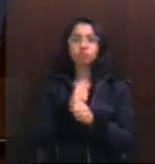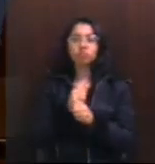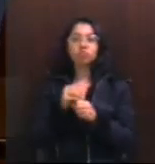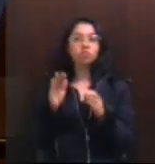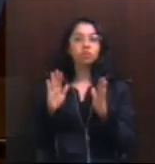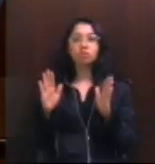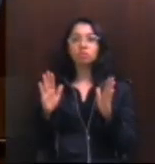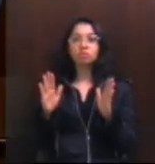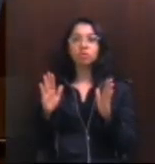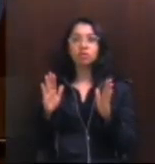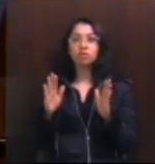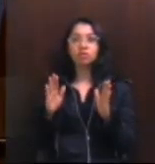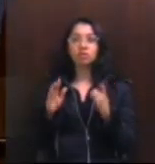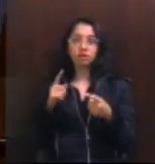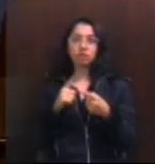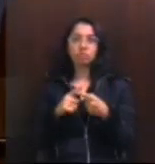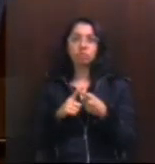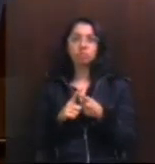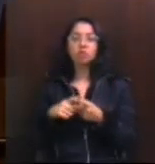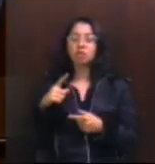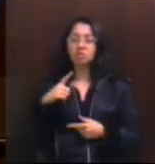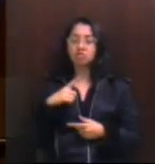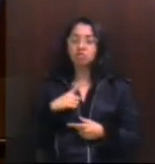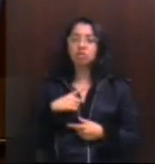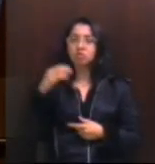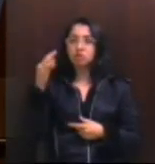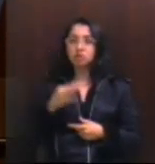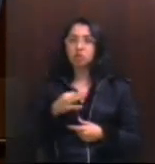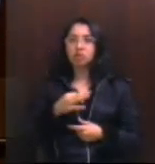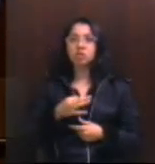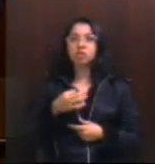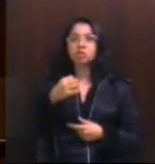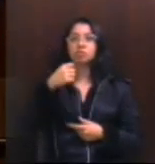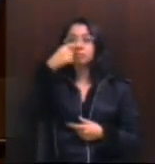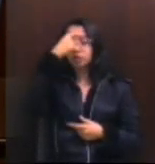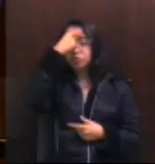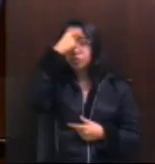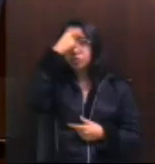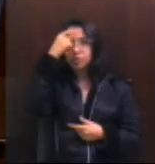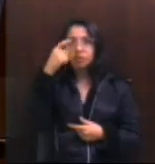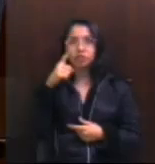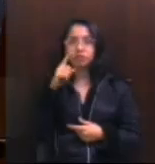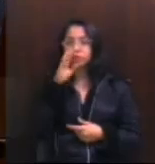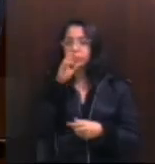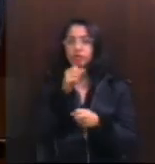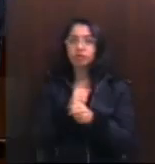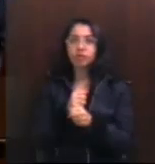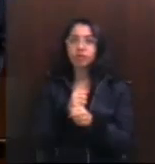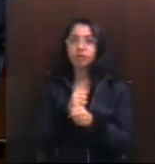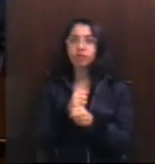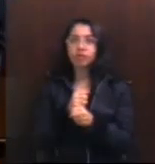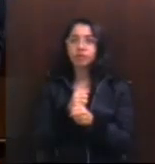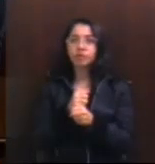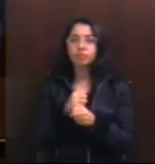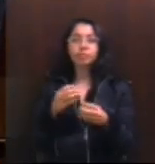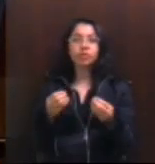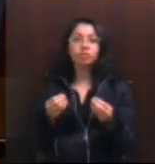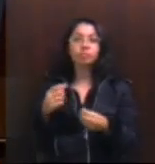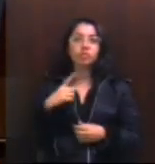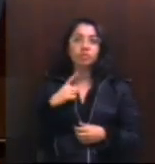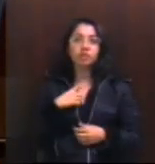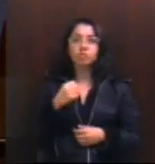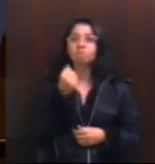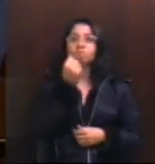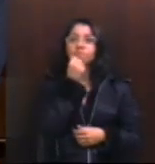porque a convicção da sua inocência, a convicção de que o impeachment é golpe é que dá essa força, e não o contrário. Então, é como se existisse uma